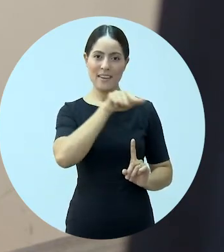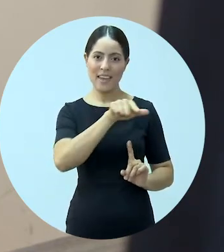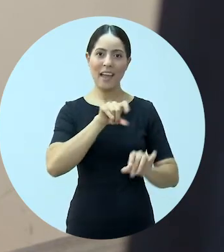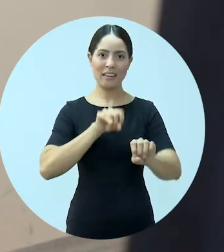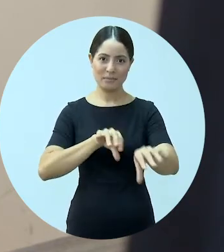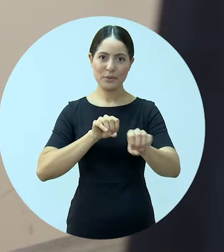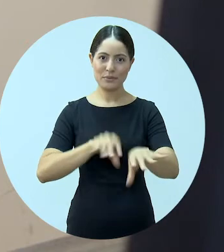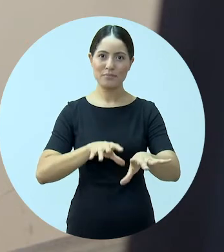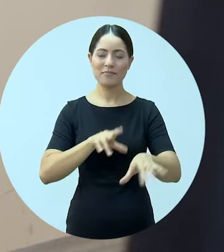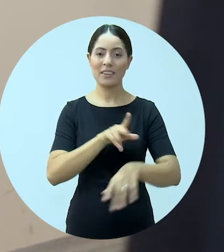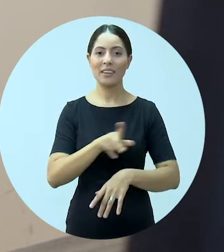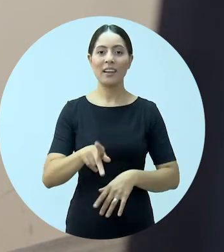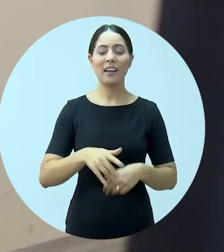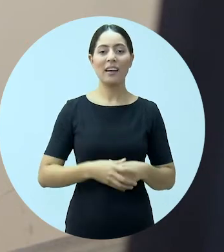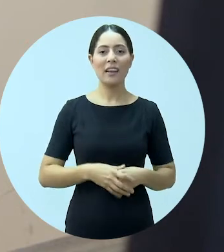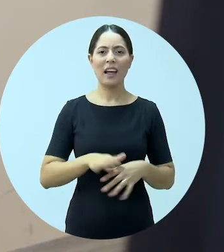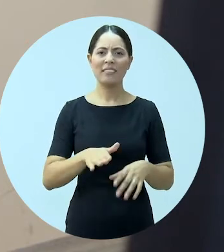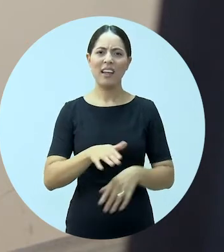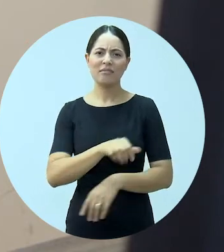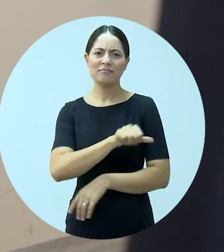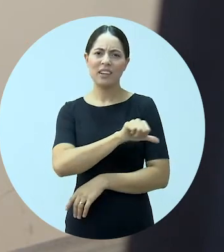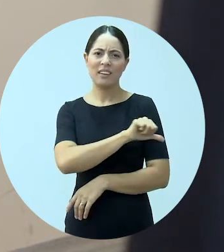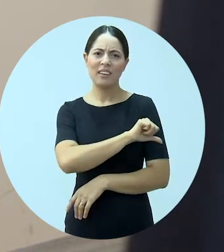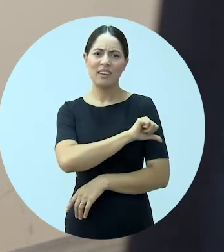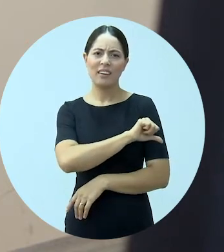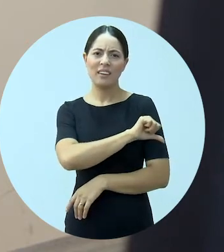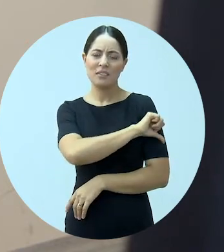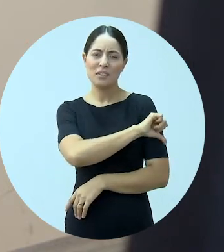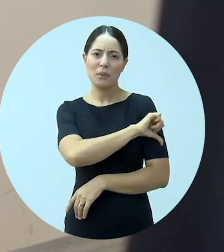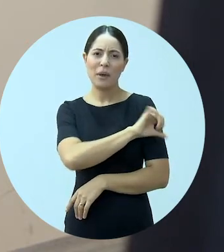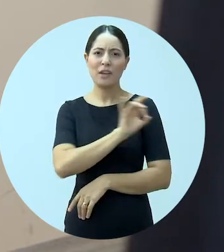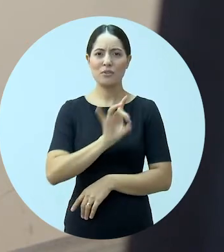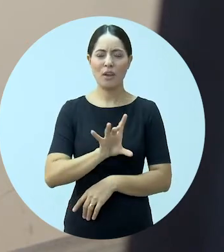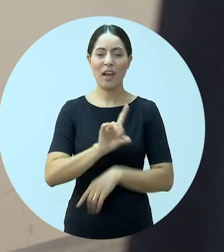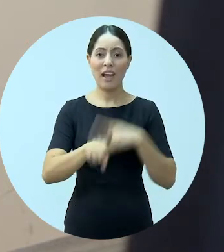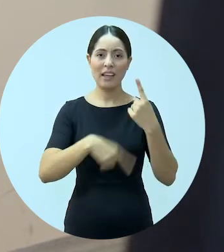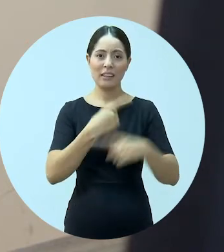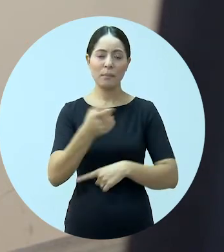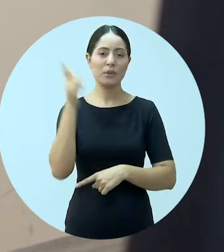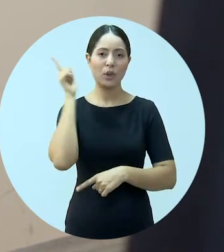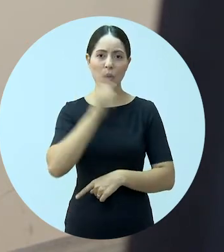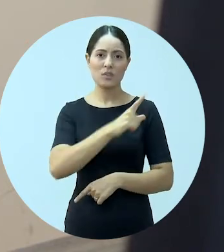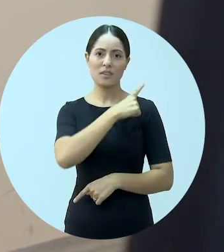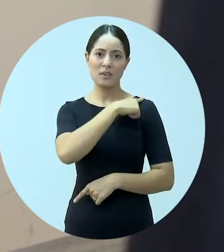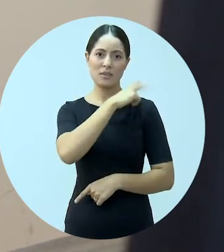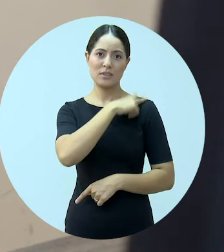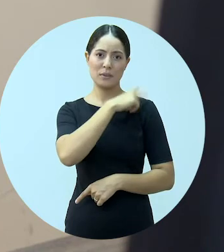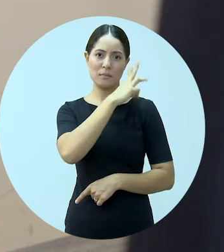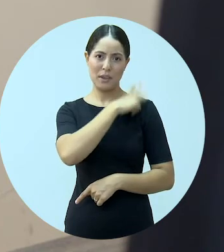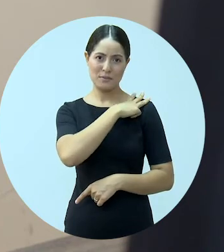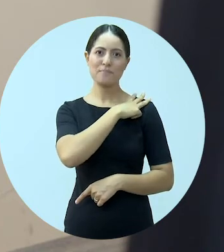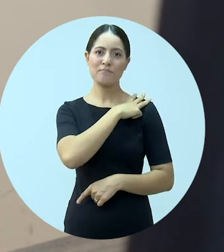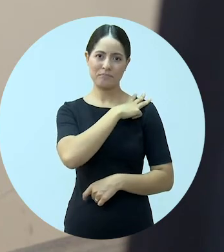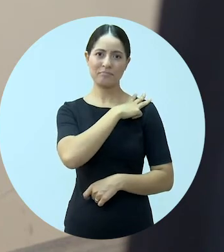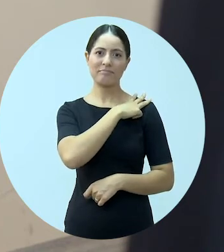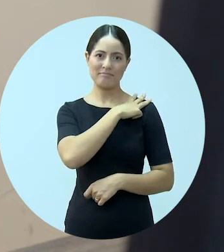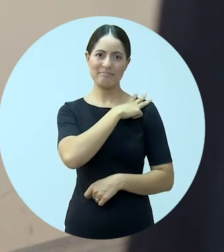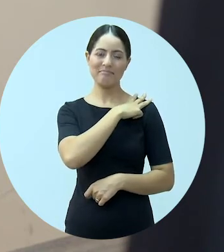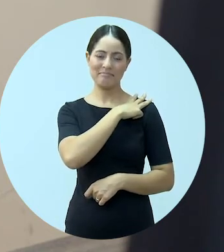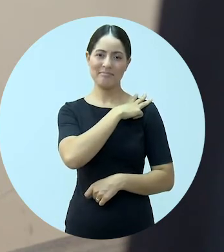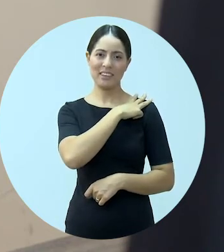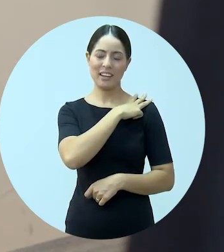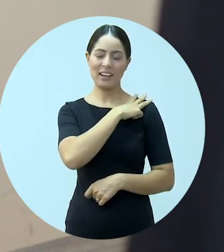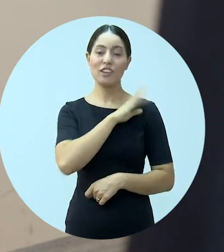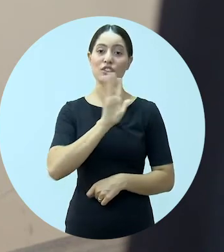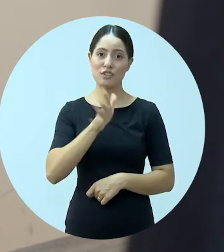A minha mãe, até os 34 anos, ela só tinha o ensino fundamental. Depois que ela conseguiu concluir o seu ensino médio, já